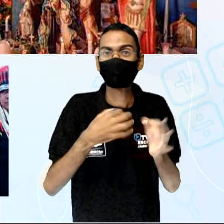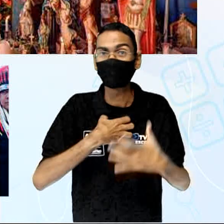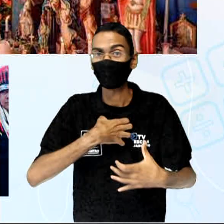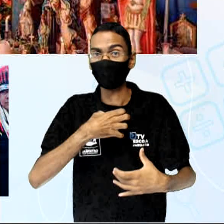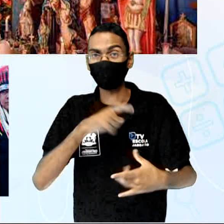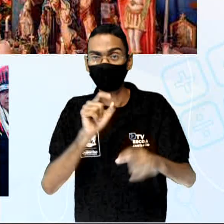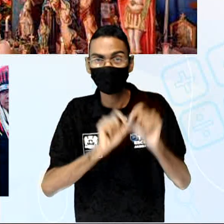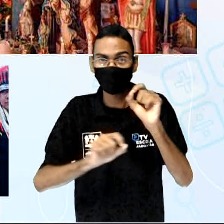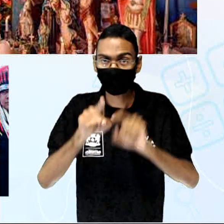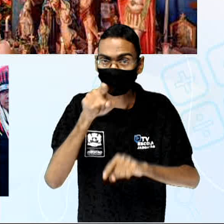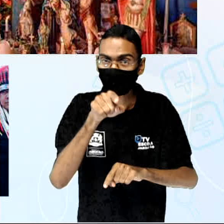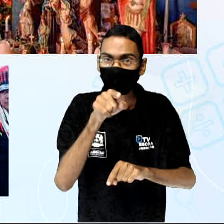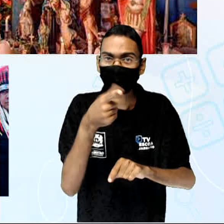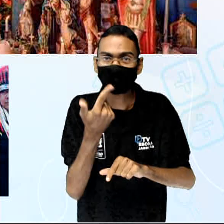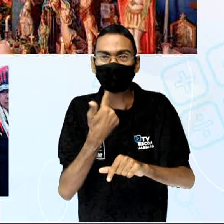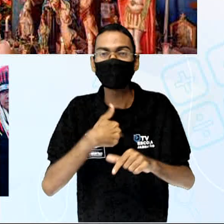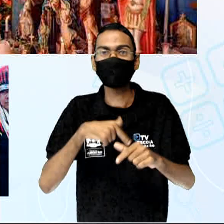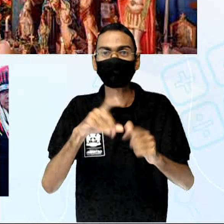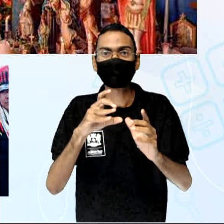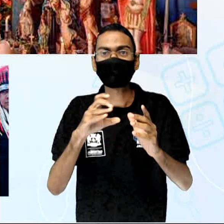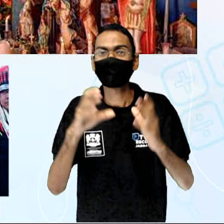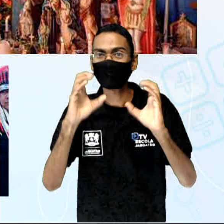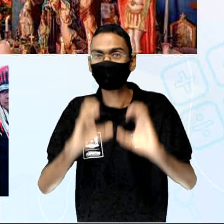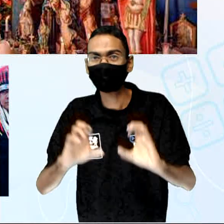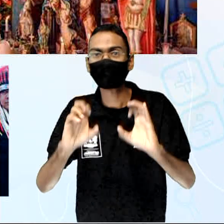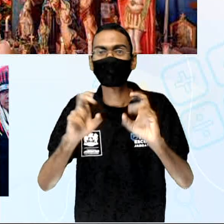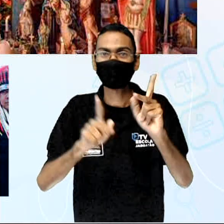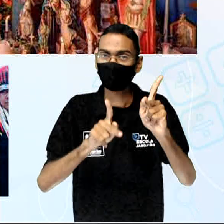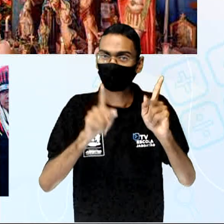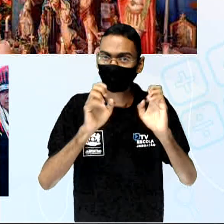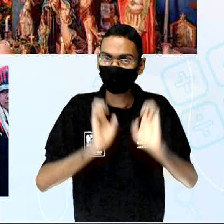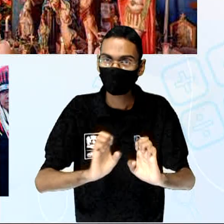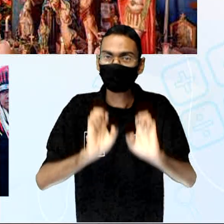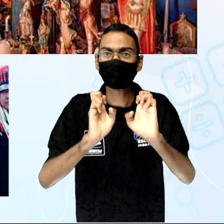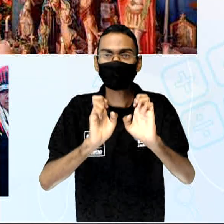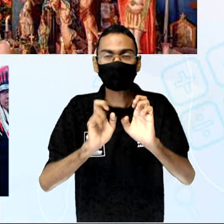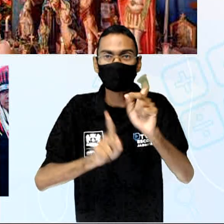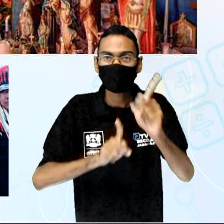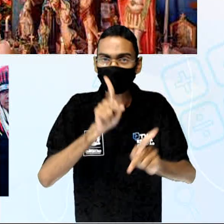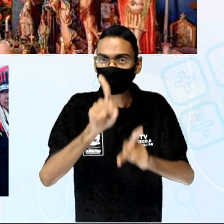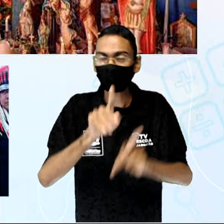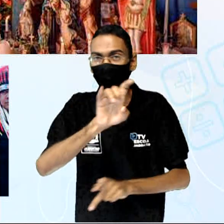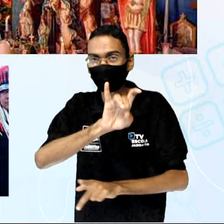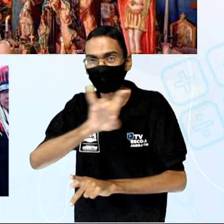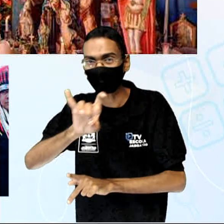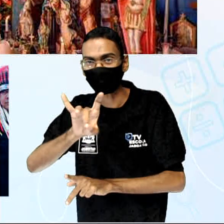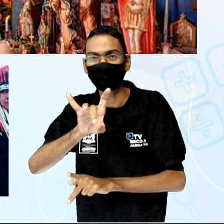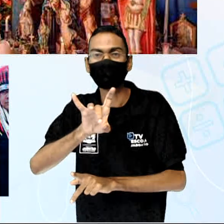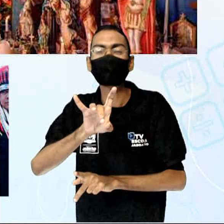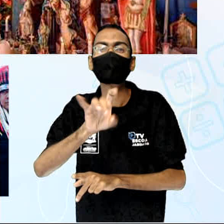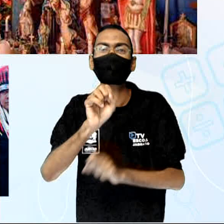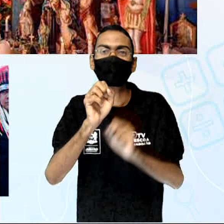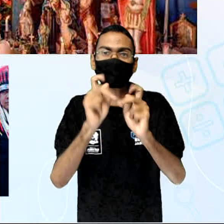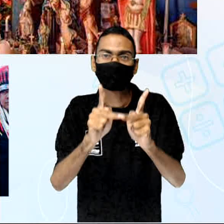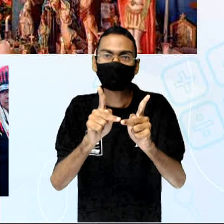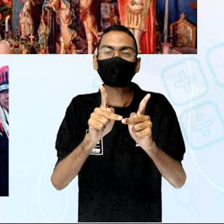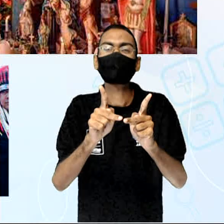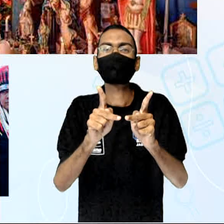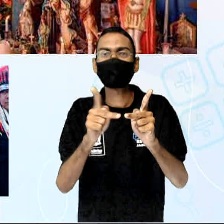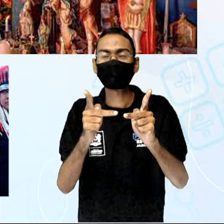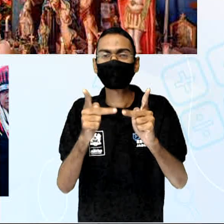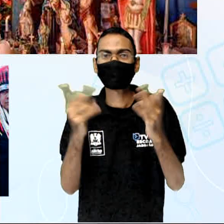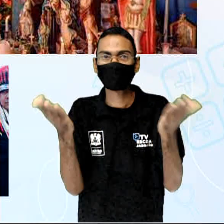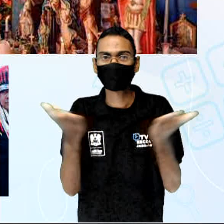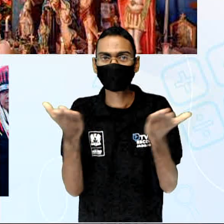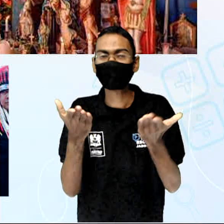e étnica de cada um dos povos. Aí eu trago para você aqui, veja, um altar,